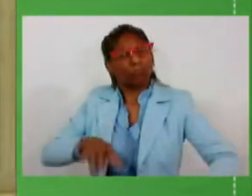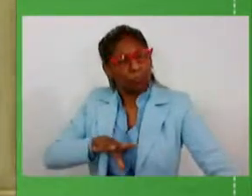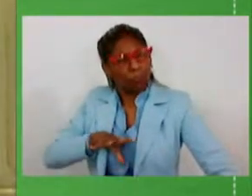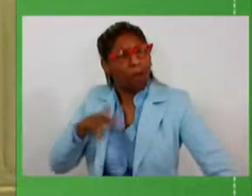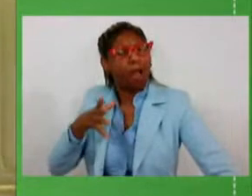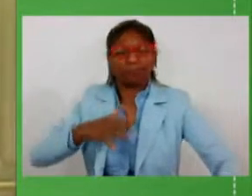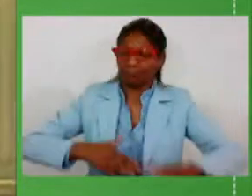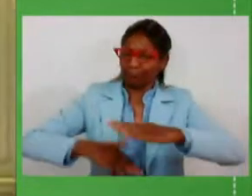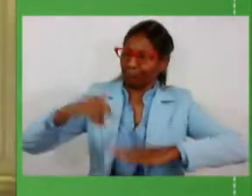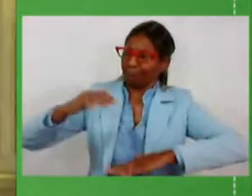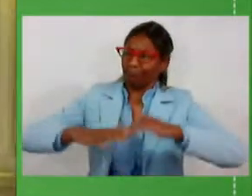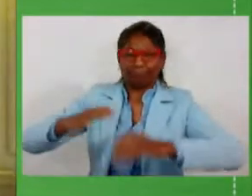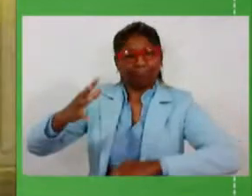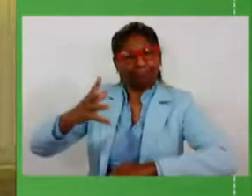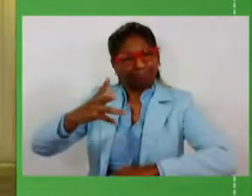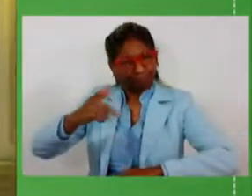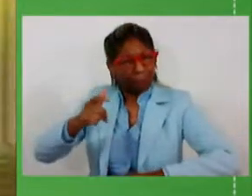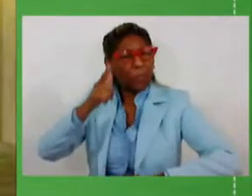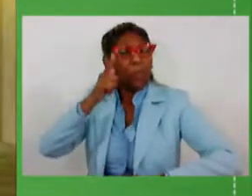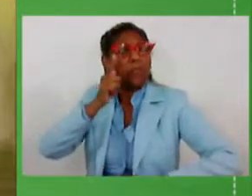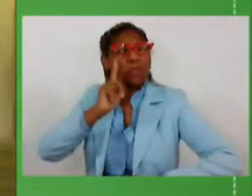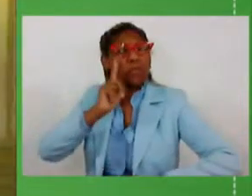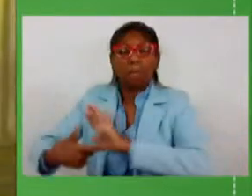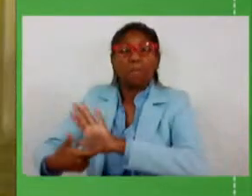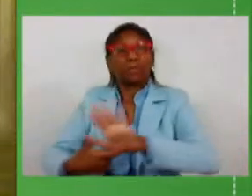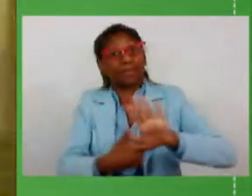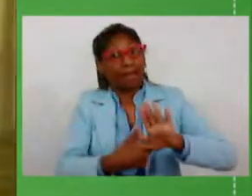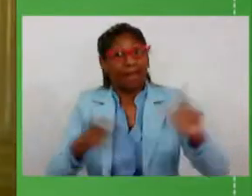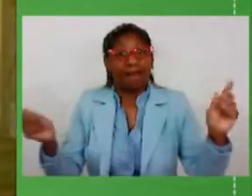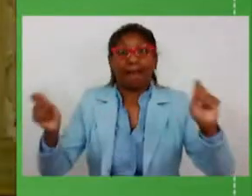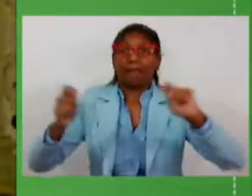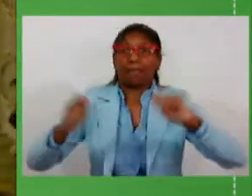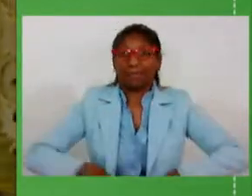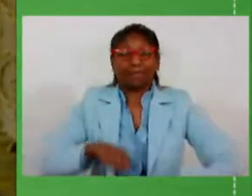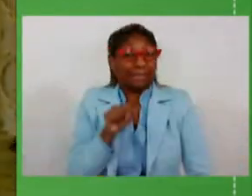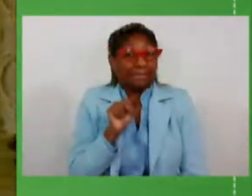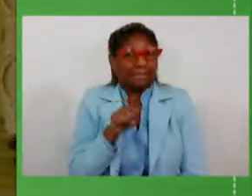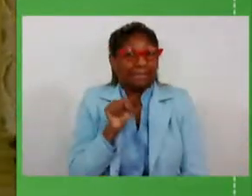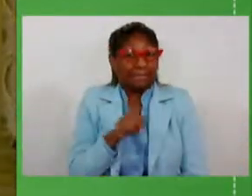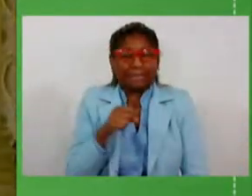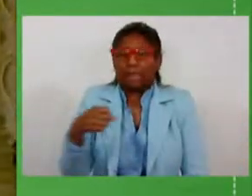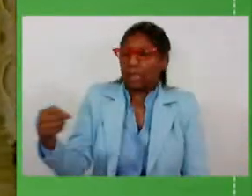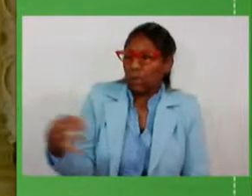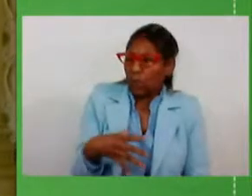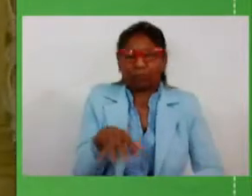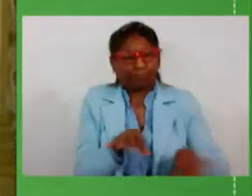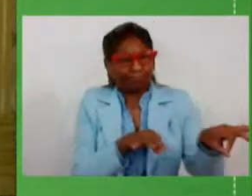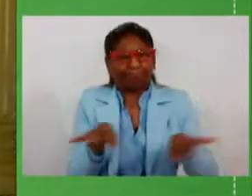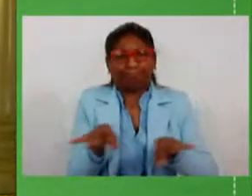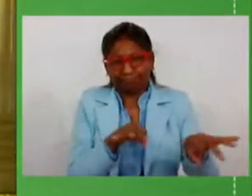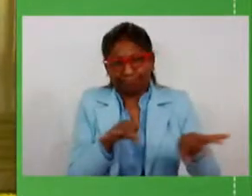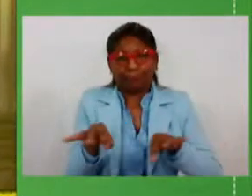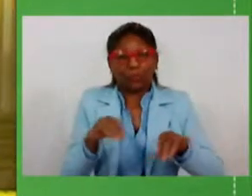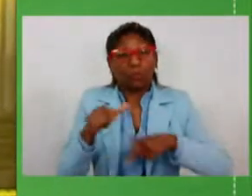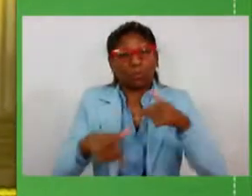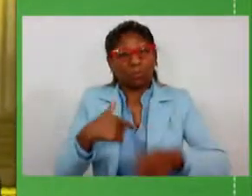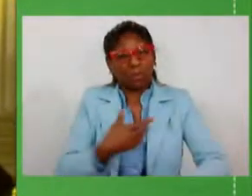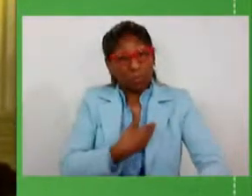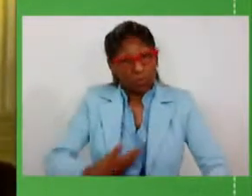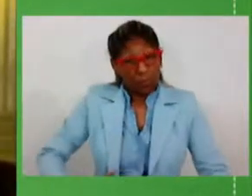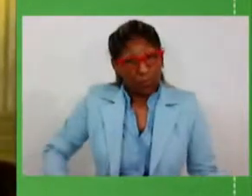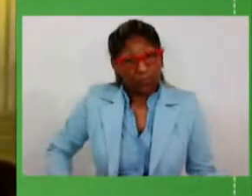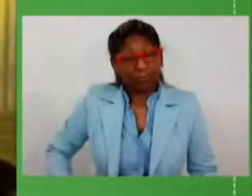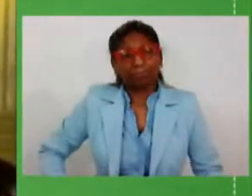apresenta a oportunidade de mostrar a capacidade de inovação no serviço público. então,